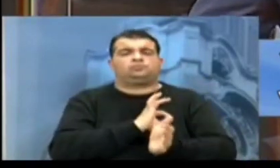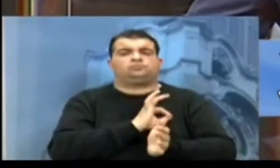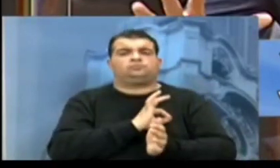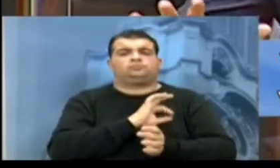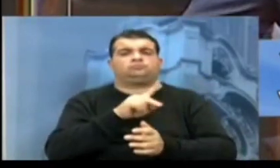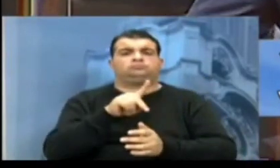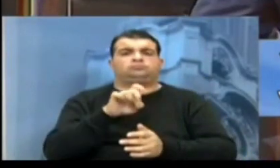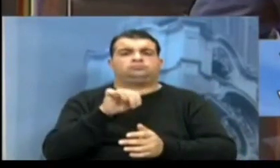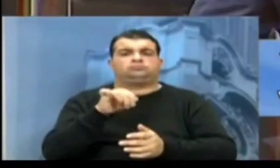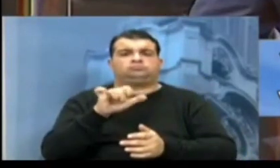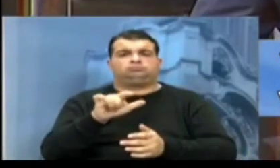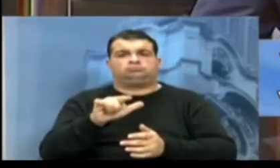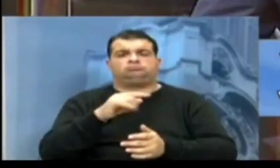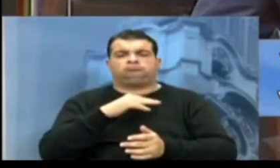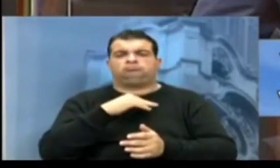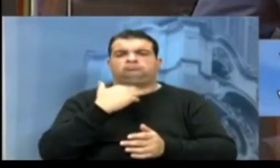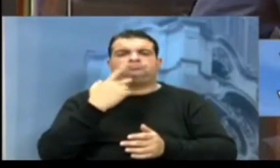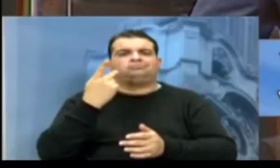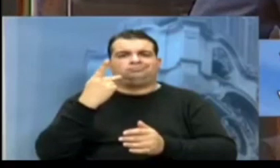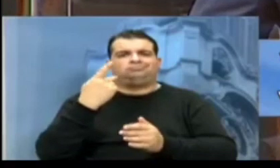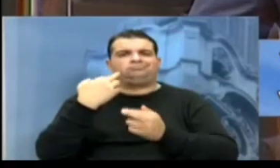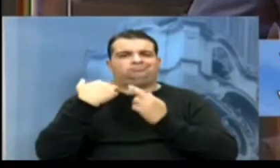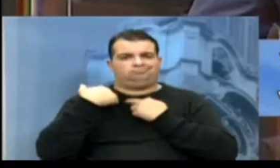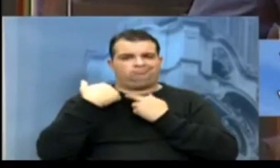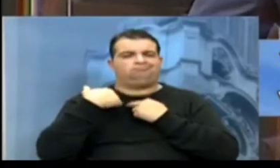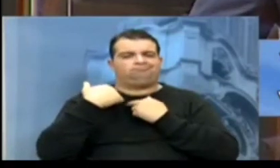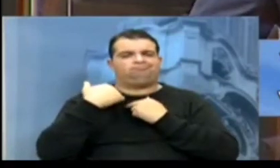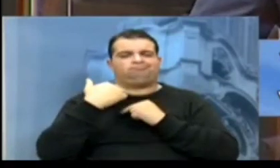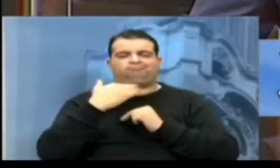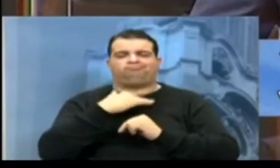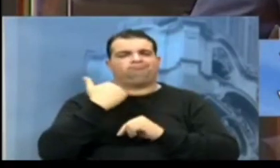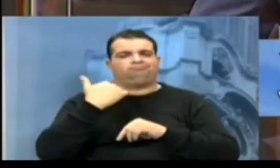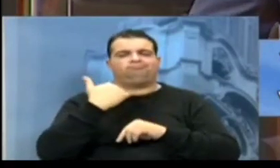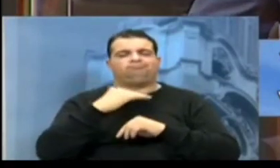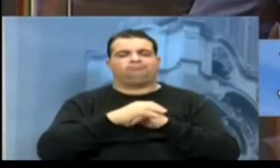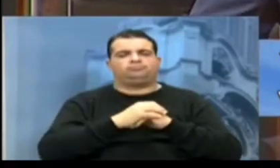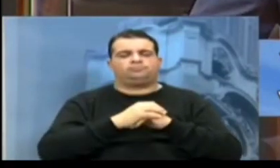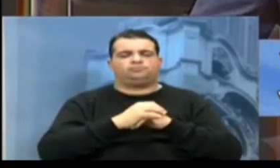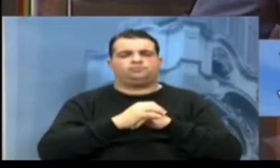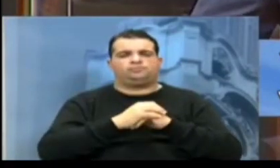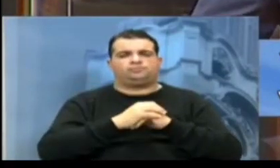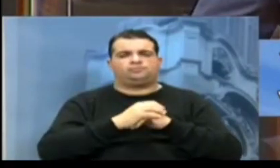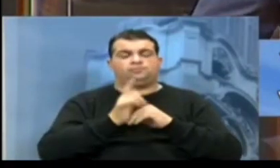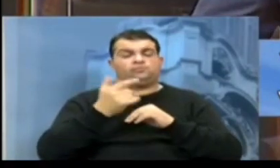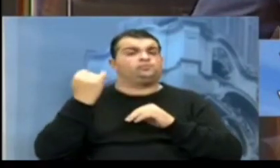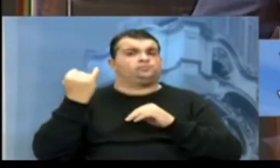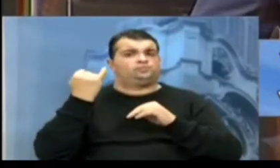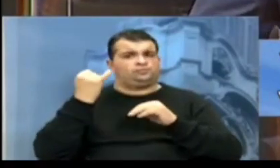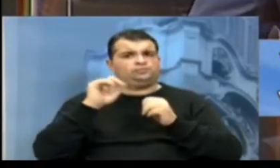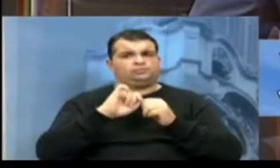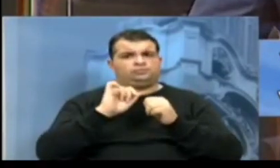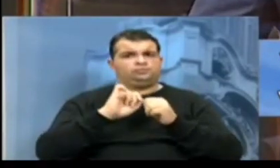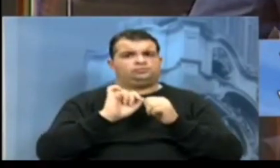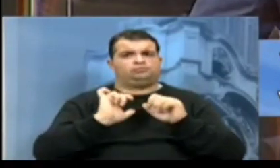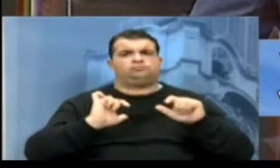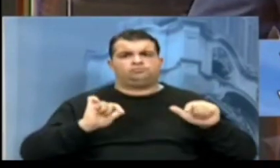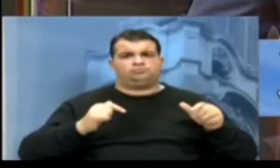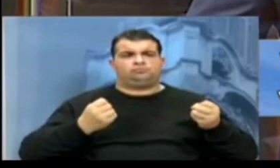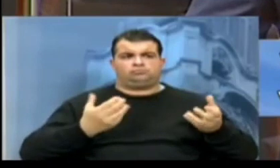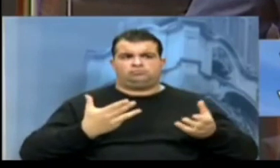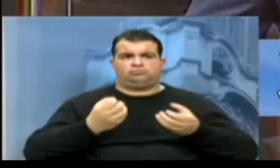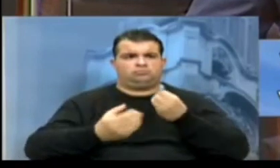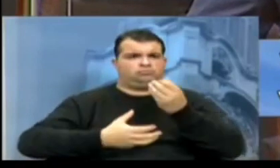que morreu cumprindo o seu papel. Por isso é relevante que nós façamos as homenagens necessárias